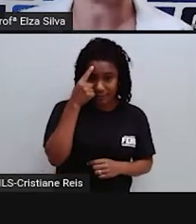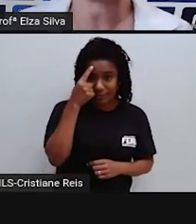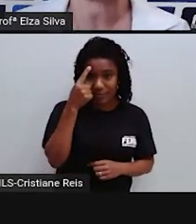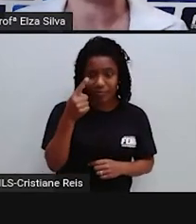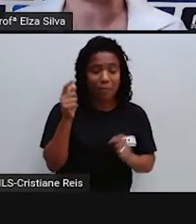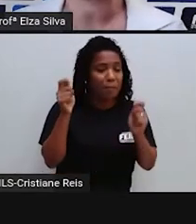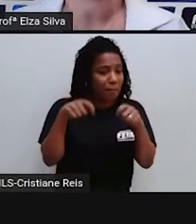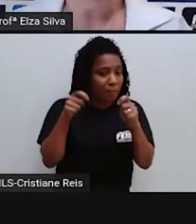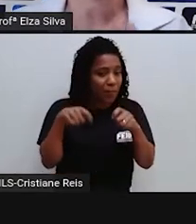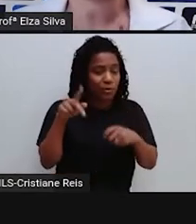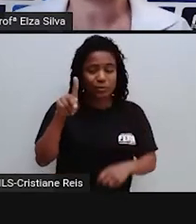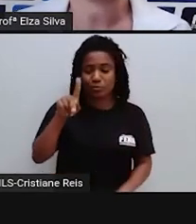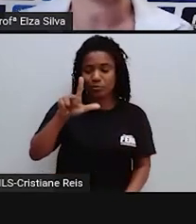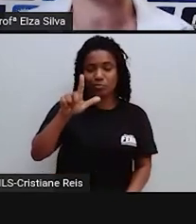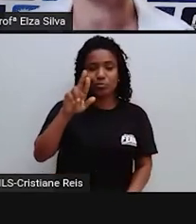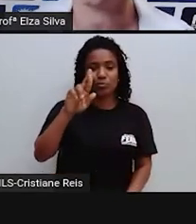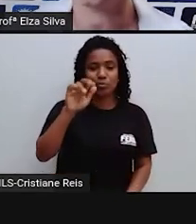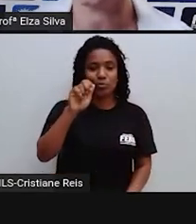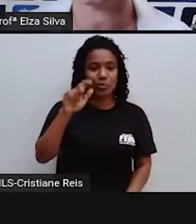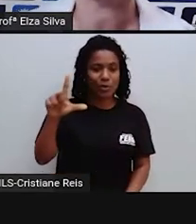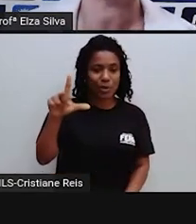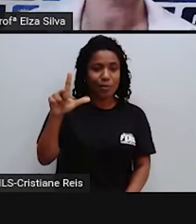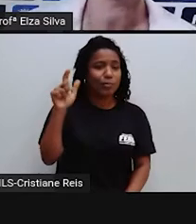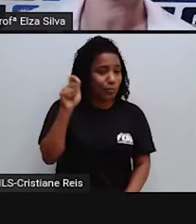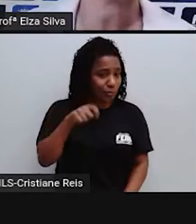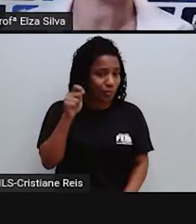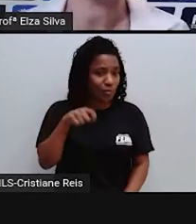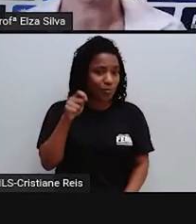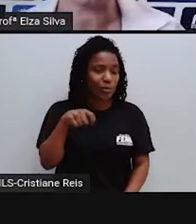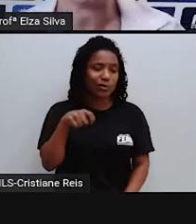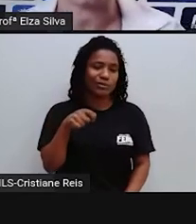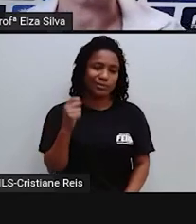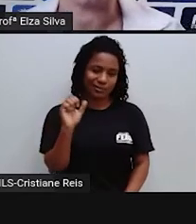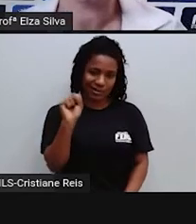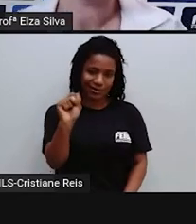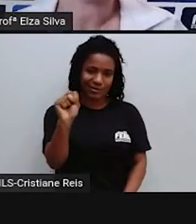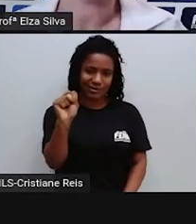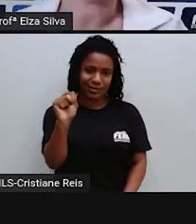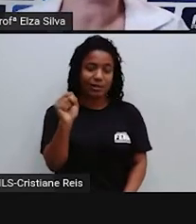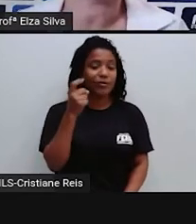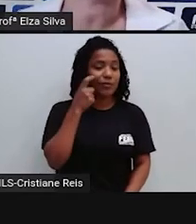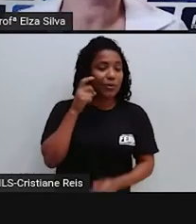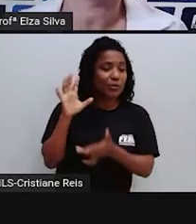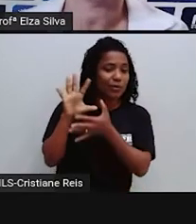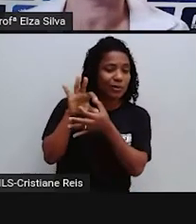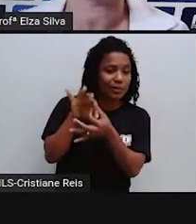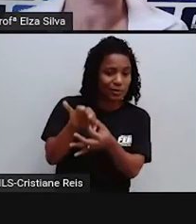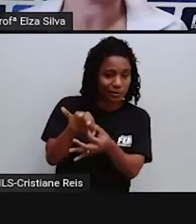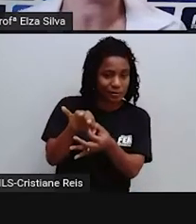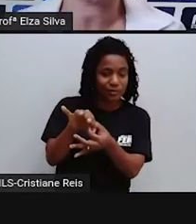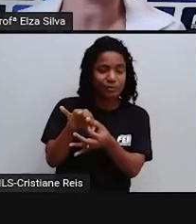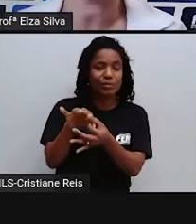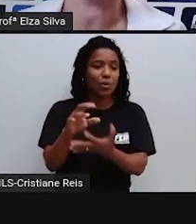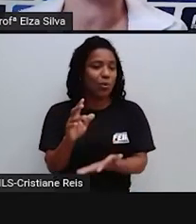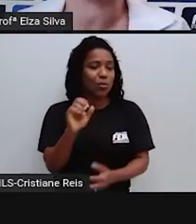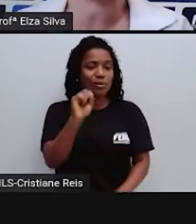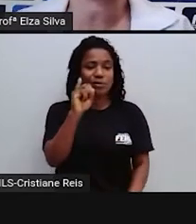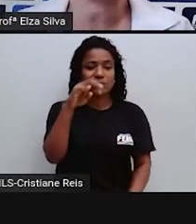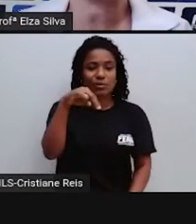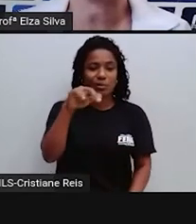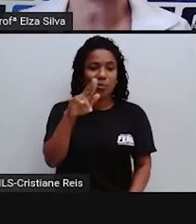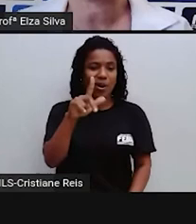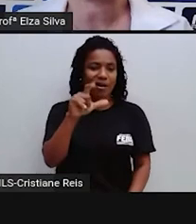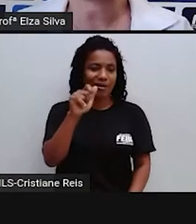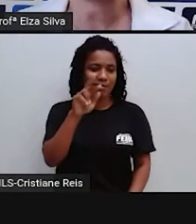contexto Que vai Fazer com que você Diferencie Singular De plural Então eu poderia Também traduzir Esta frase Como